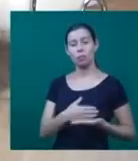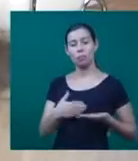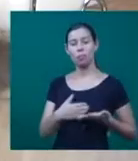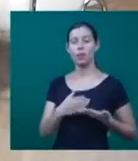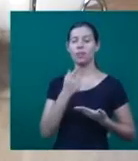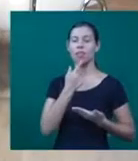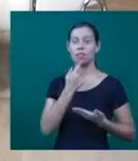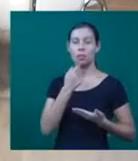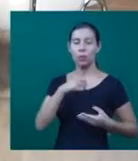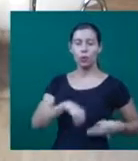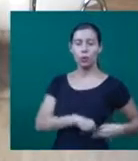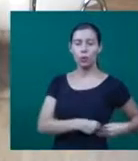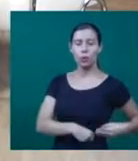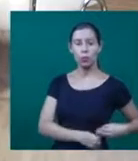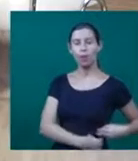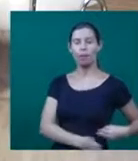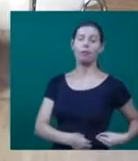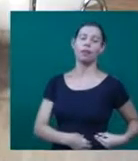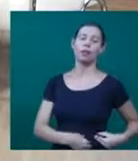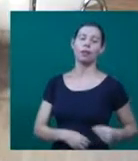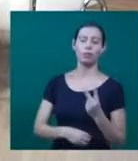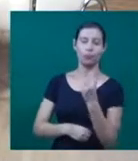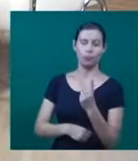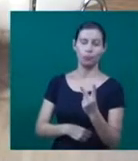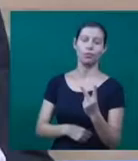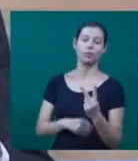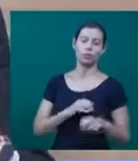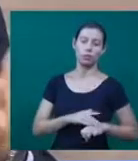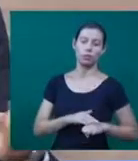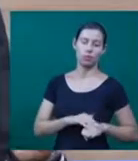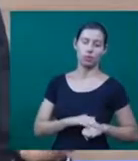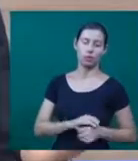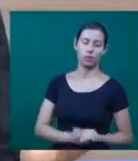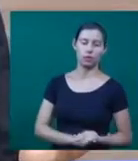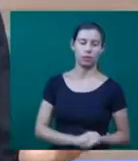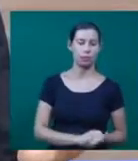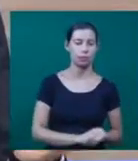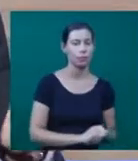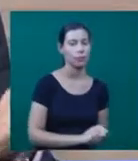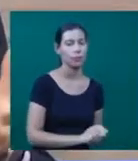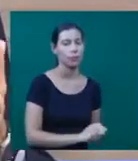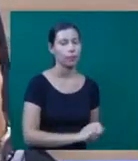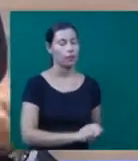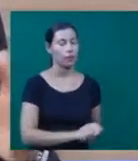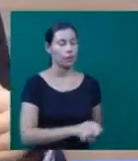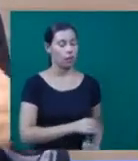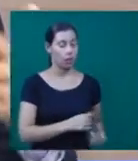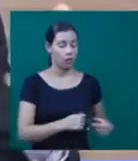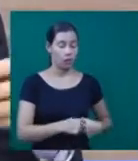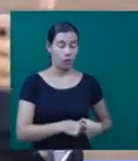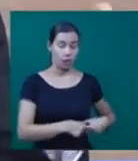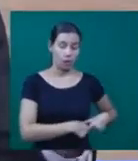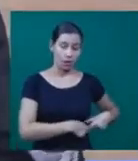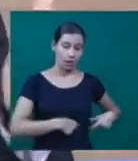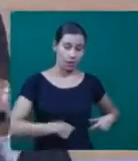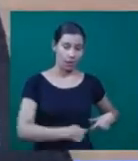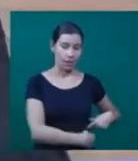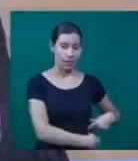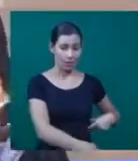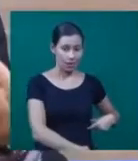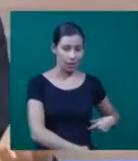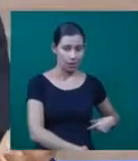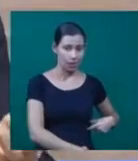Em relação a esses dois órgãos, o pâncreas e o fígado, não é tão comum assim a gente falar de câncer nesses órgãos, como, por exemplo, mama,